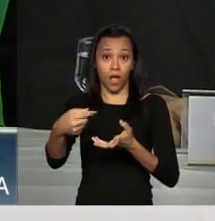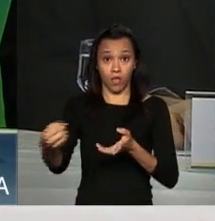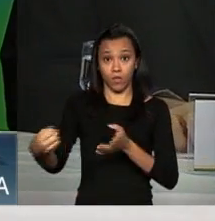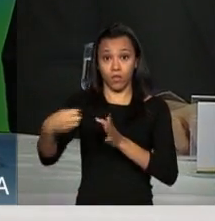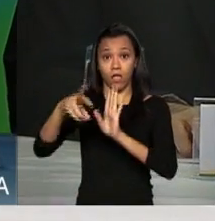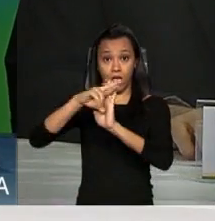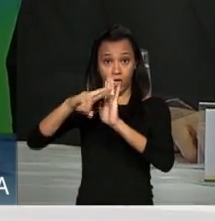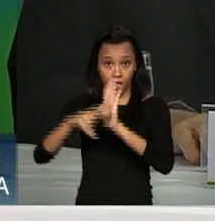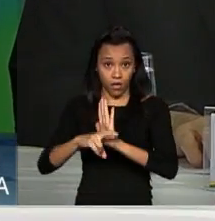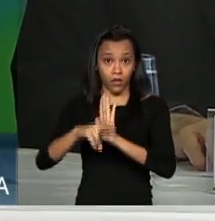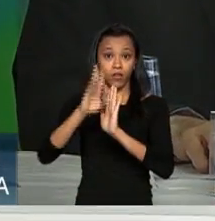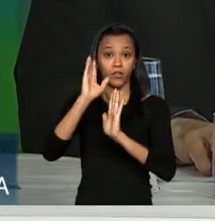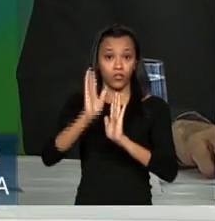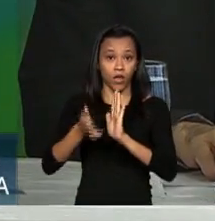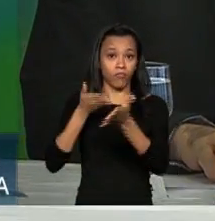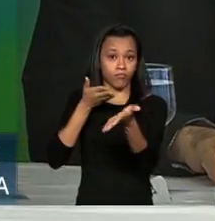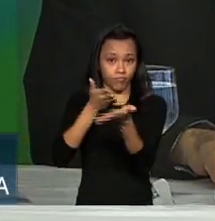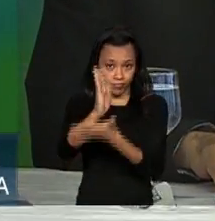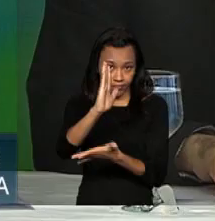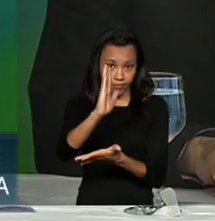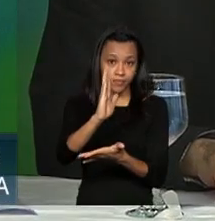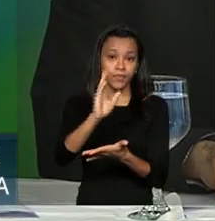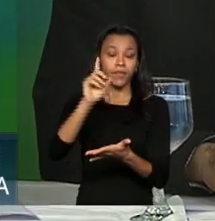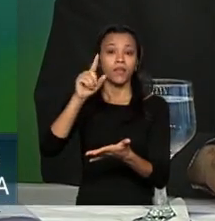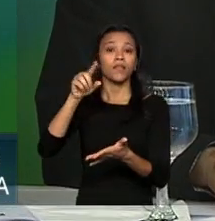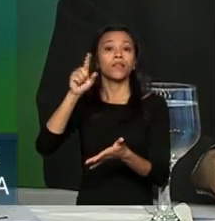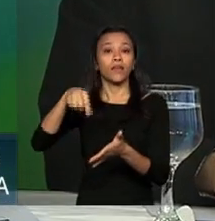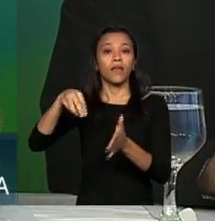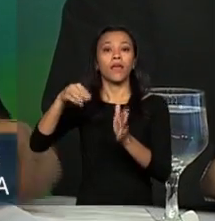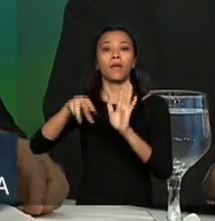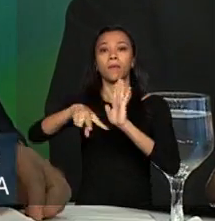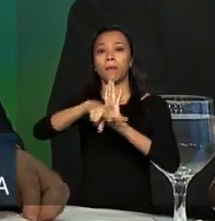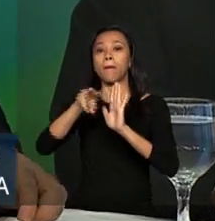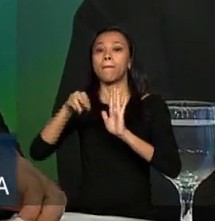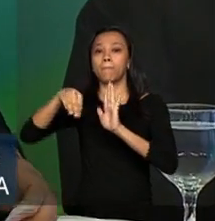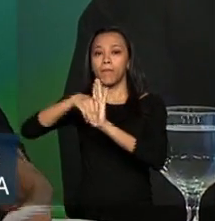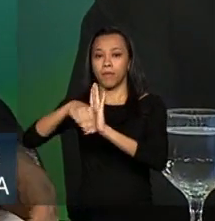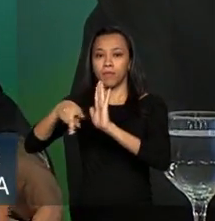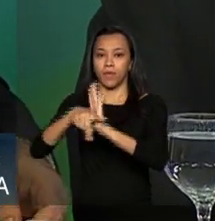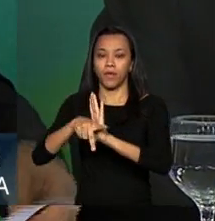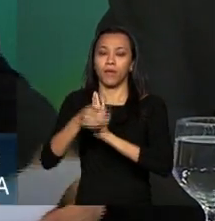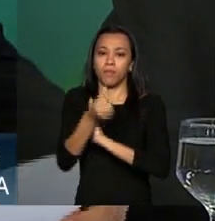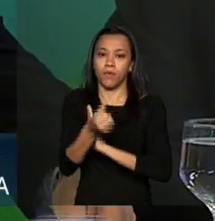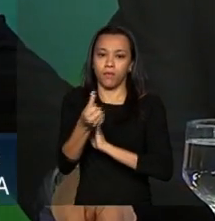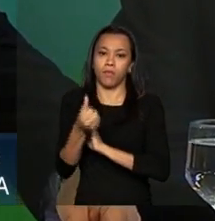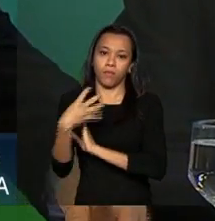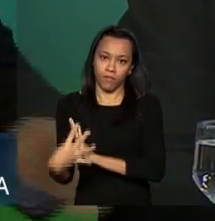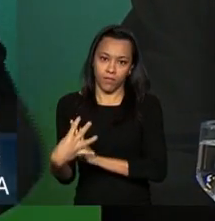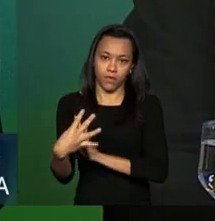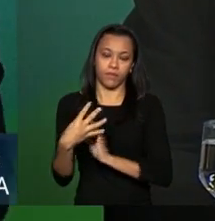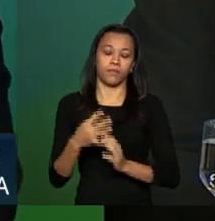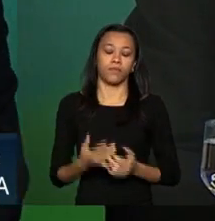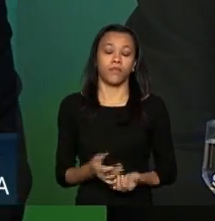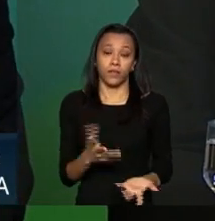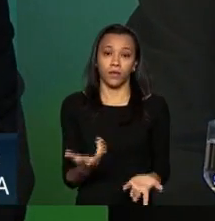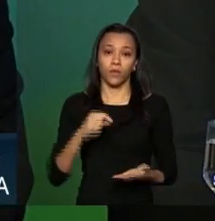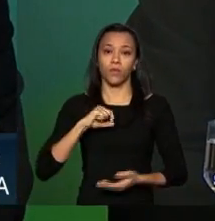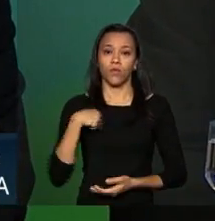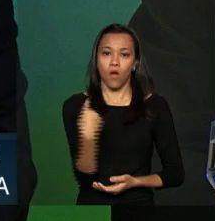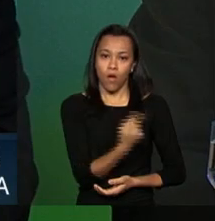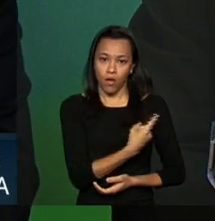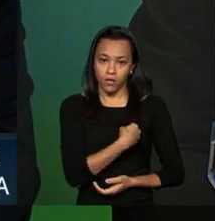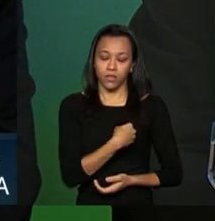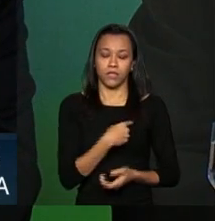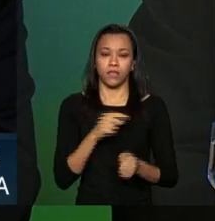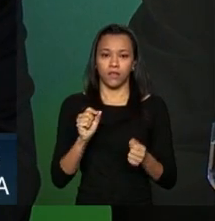aprovada com uma emenda na MP 664. Nós fizemos aqui